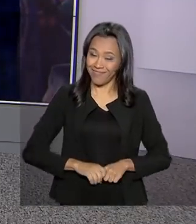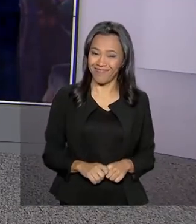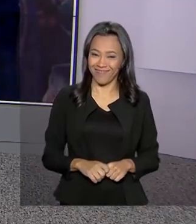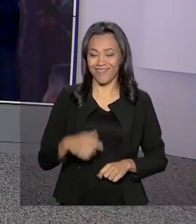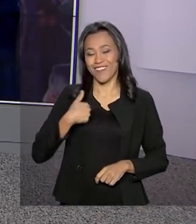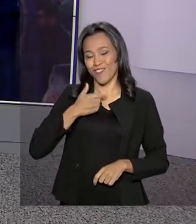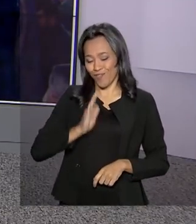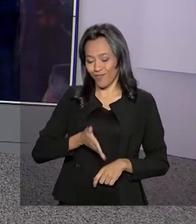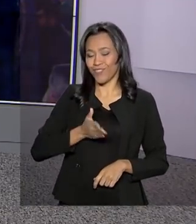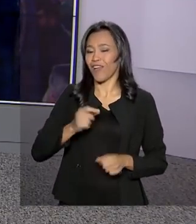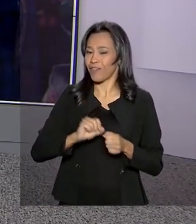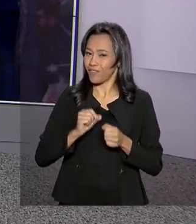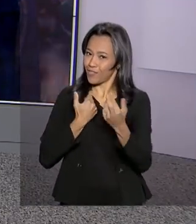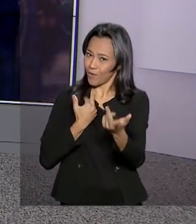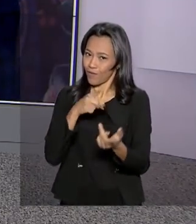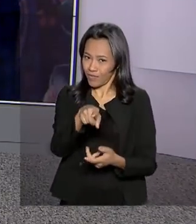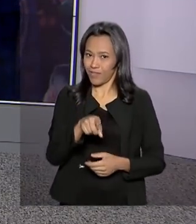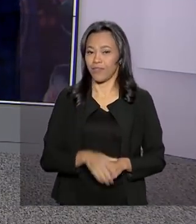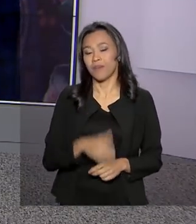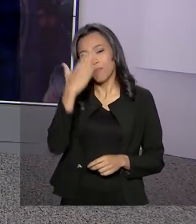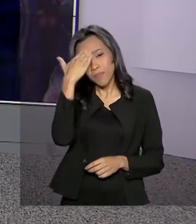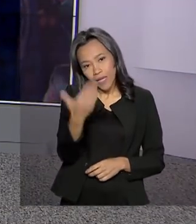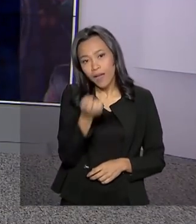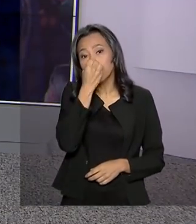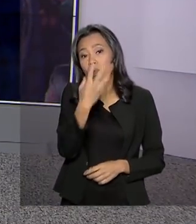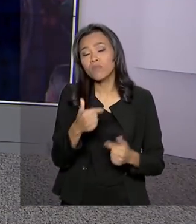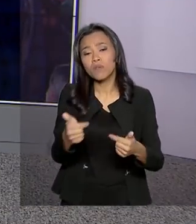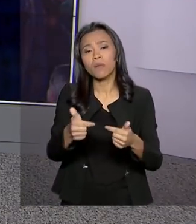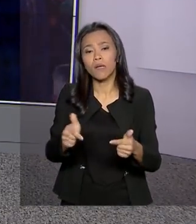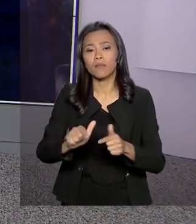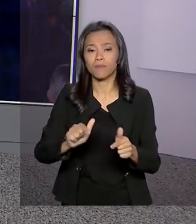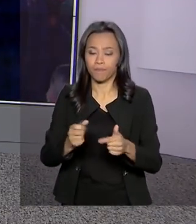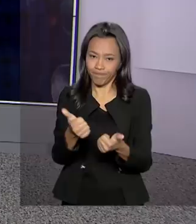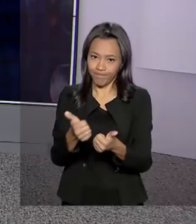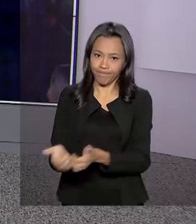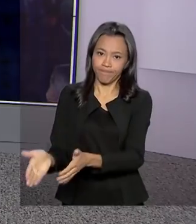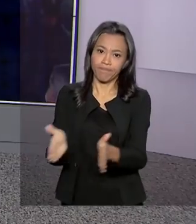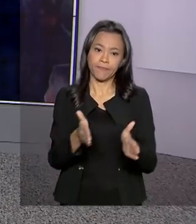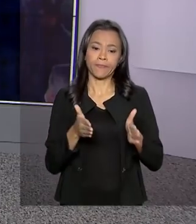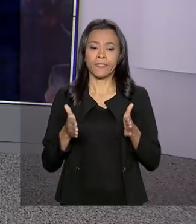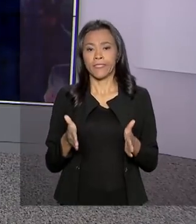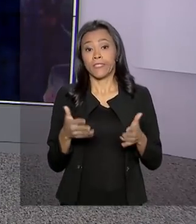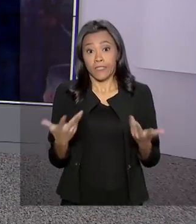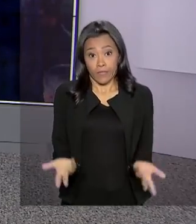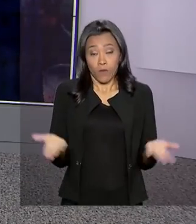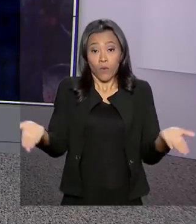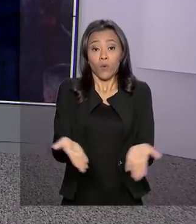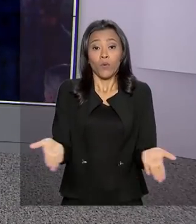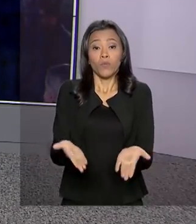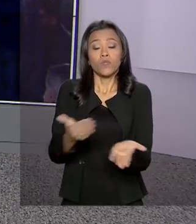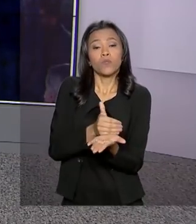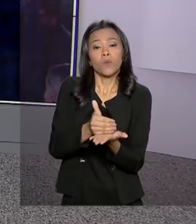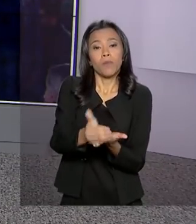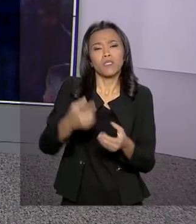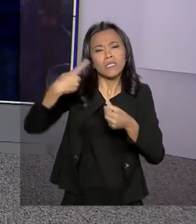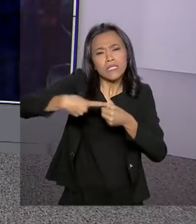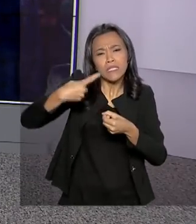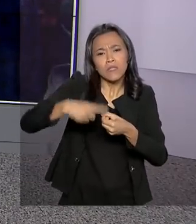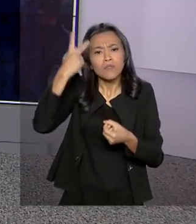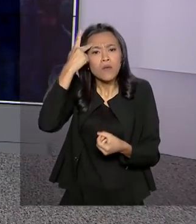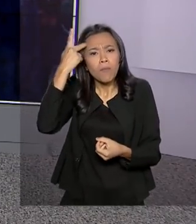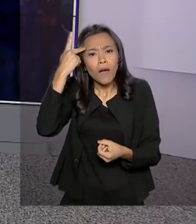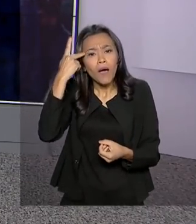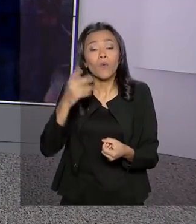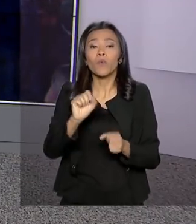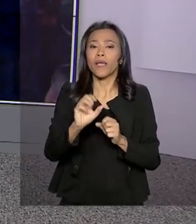Eu já fiz cedo também, como você, Luana. Obrigada e bom trabalho aí para você, tá bom? Bem, começa hoje em Ribeirão Preto, interior de São Paulo, a